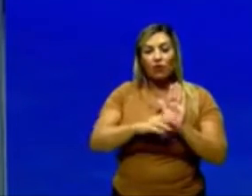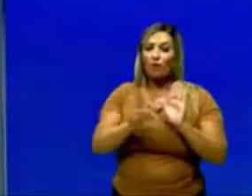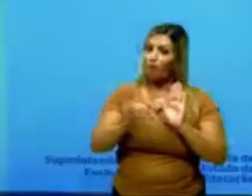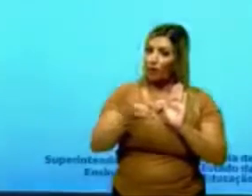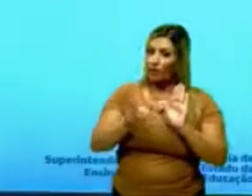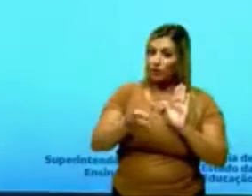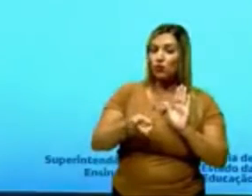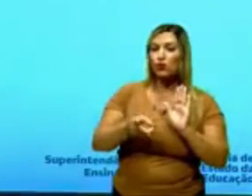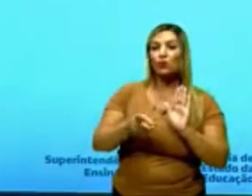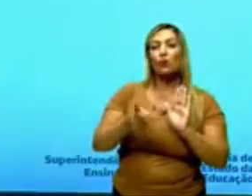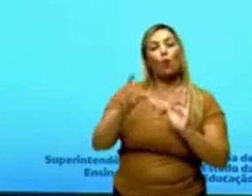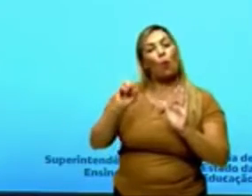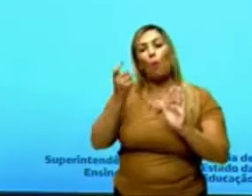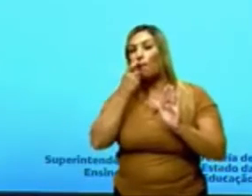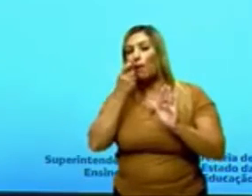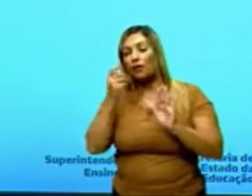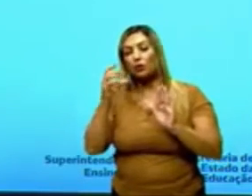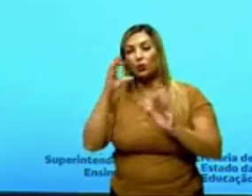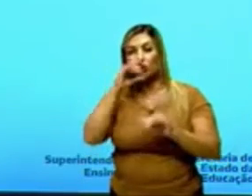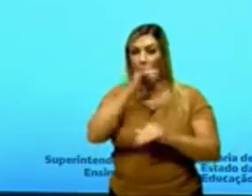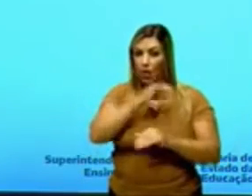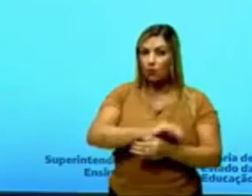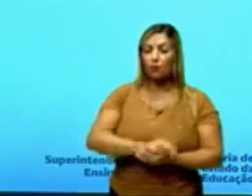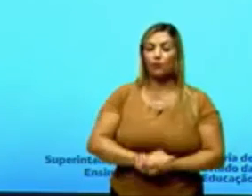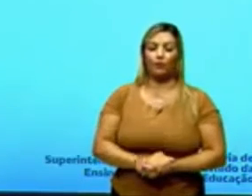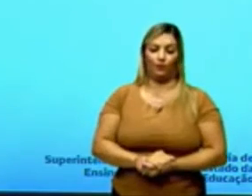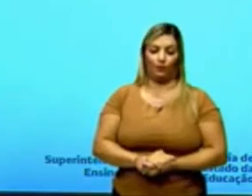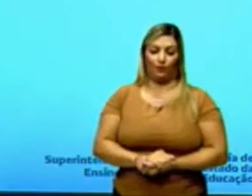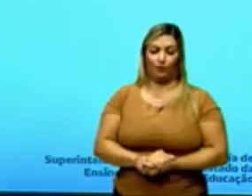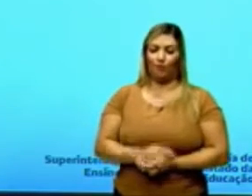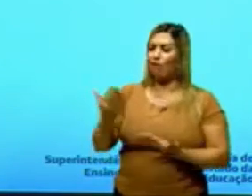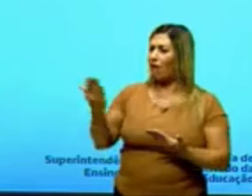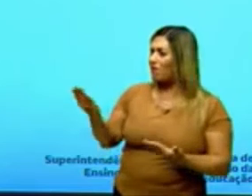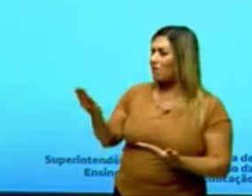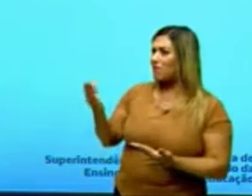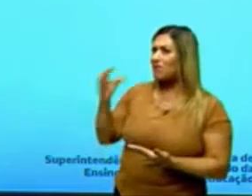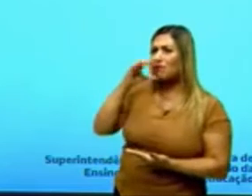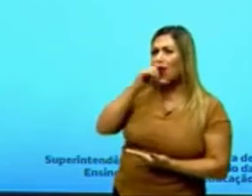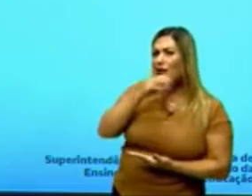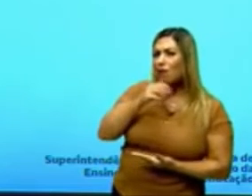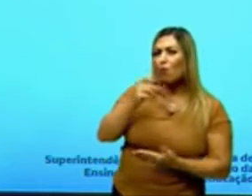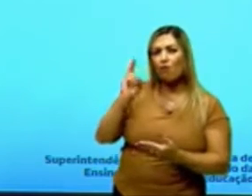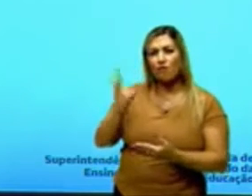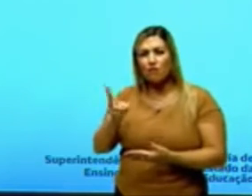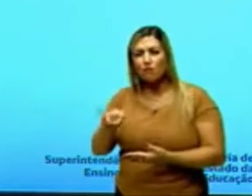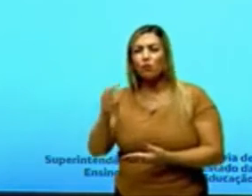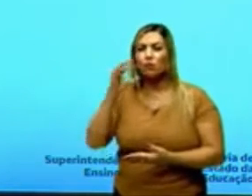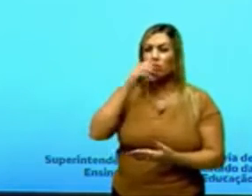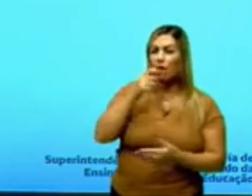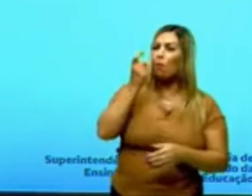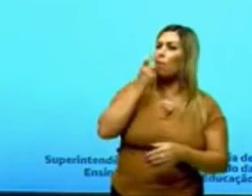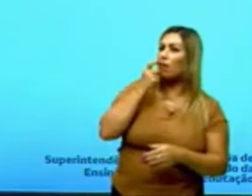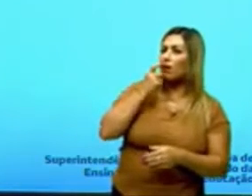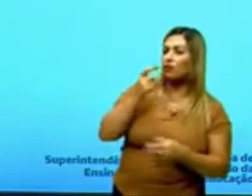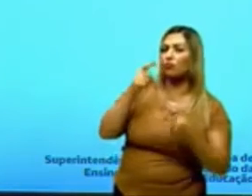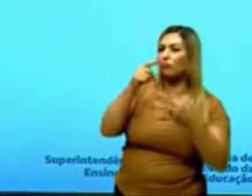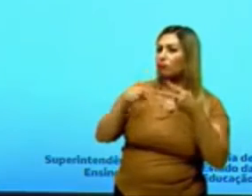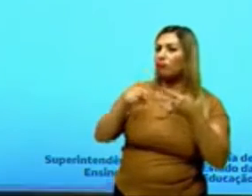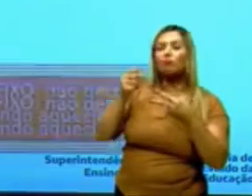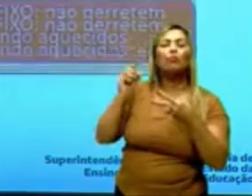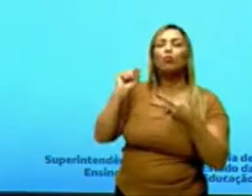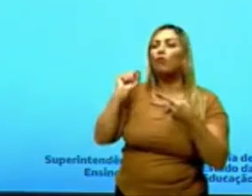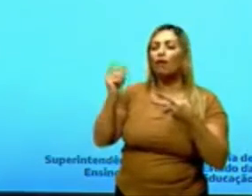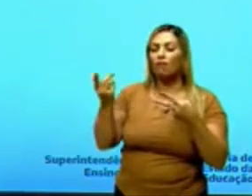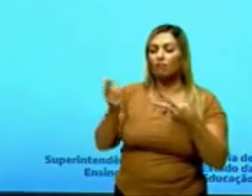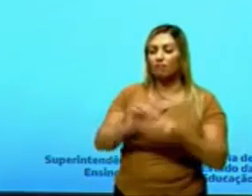termoplásticos. Mas, vem cá, o que é esse termofixo e o que é esse termoplástico?